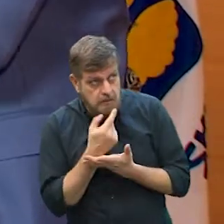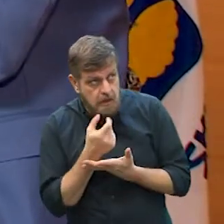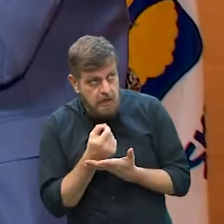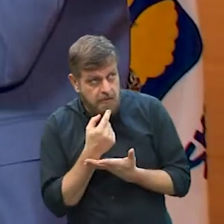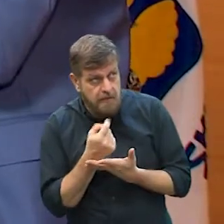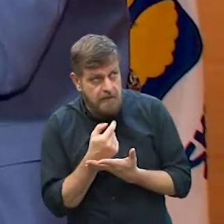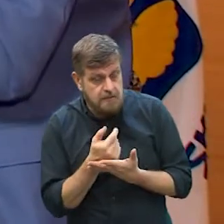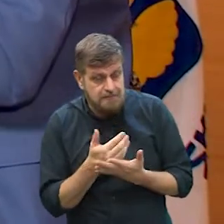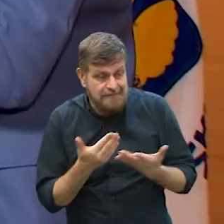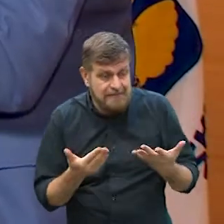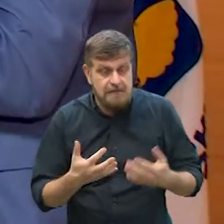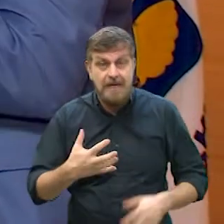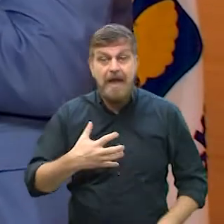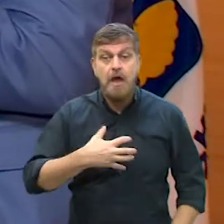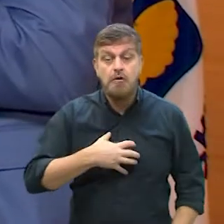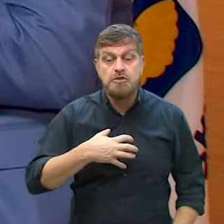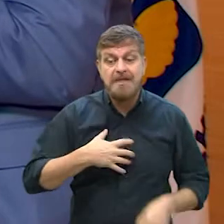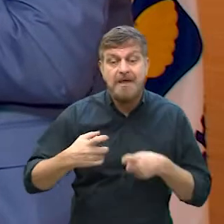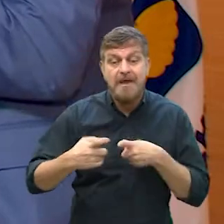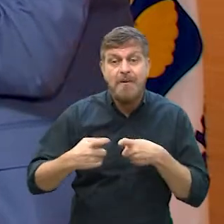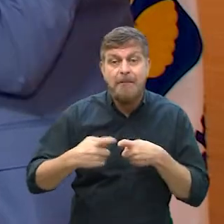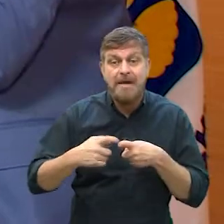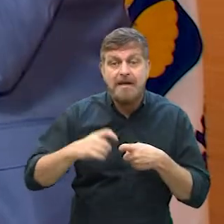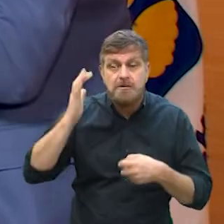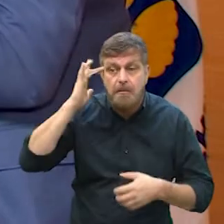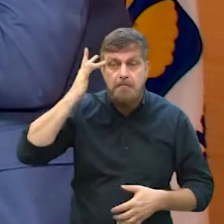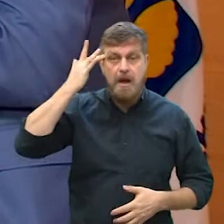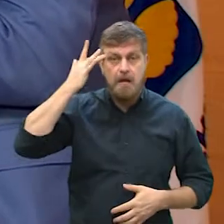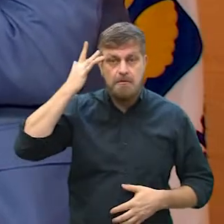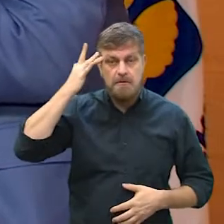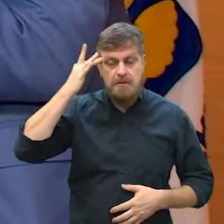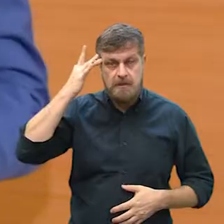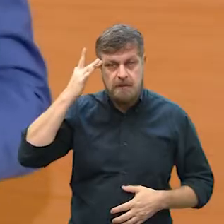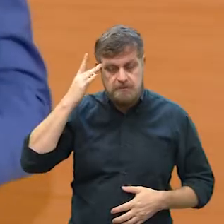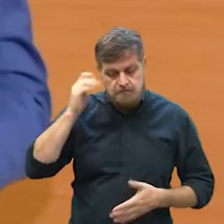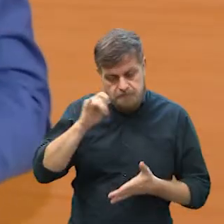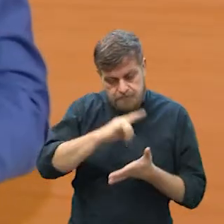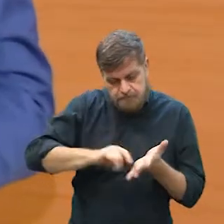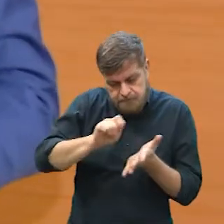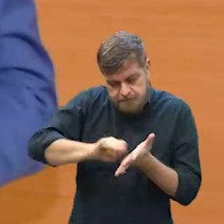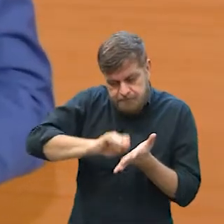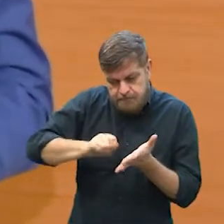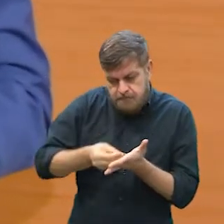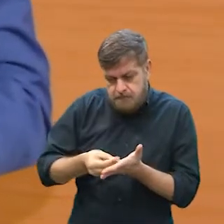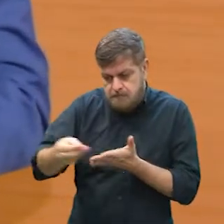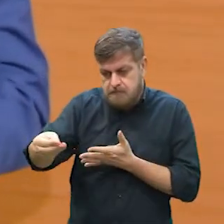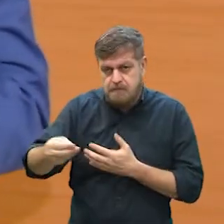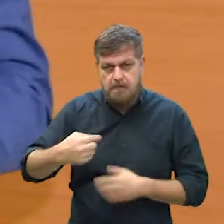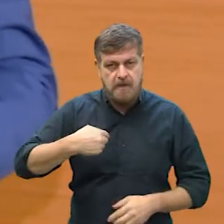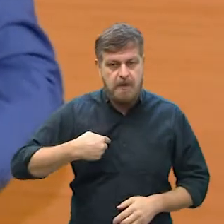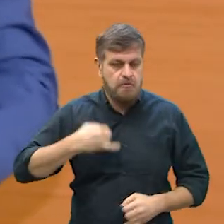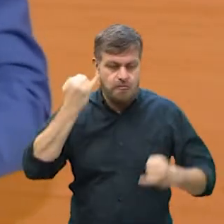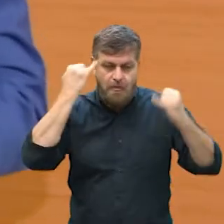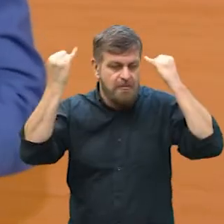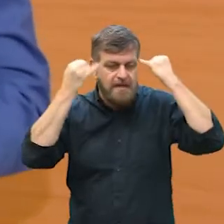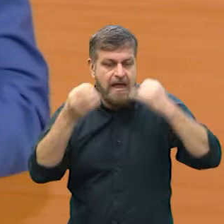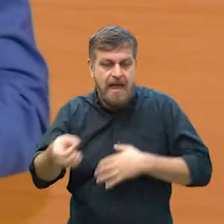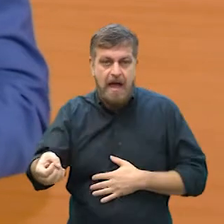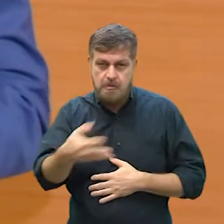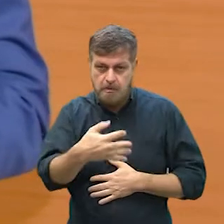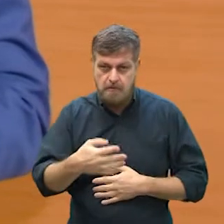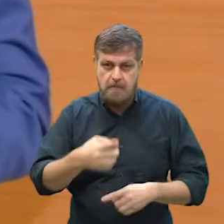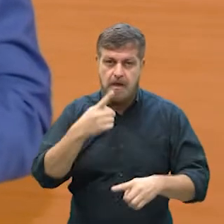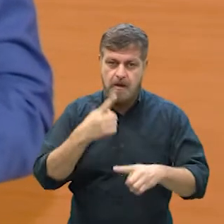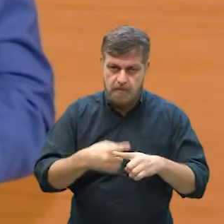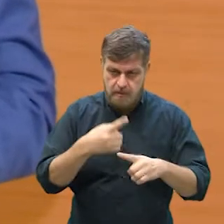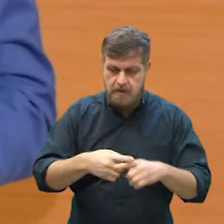daquela maneira que ele acha que deve ser tratado. Isso eu já tive vários relatos, não estou inventando aqui nada, estou